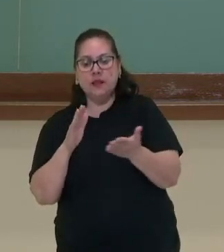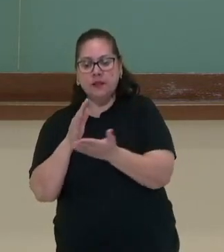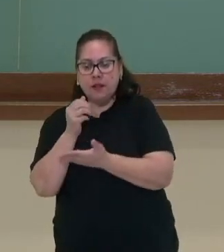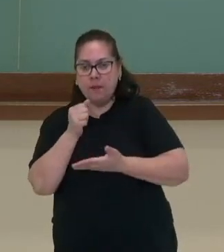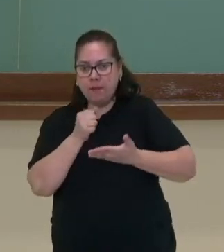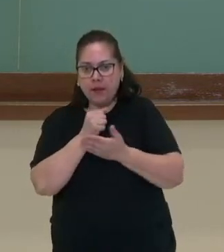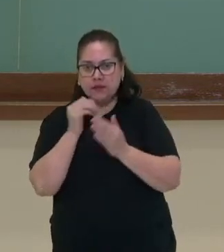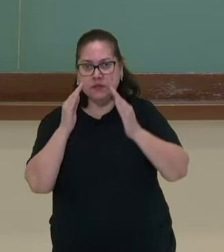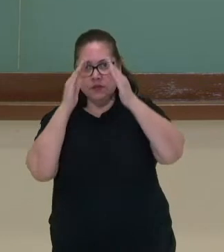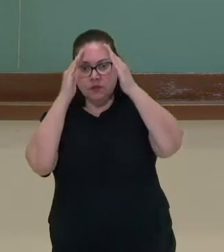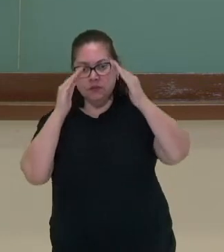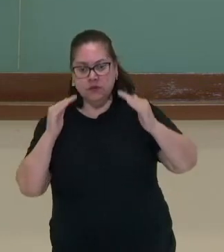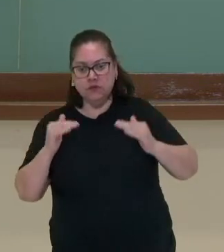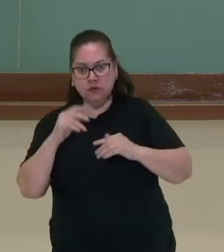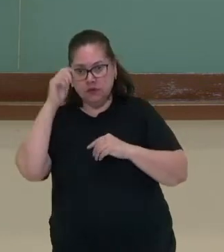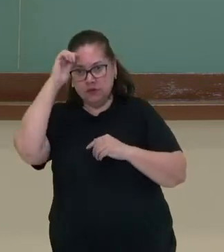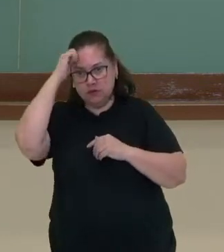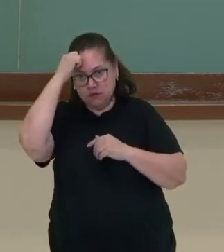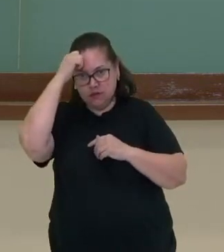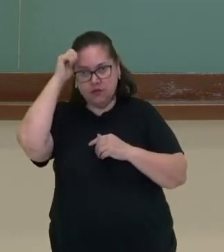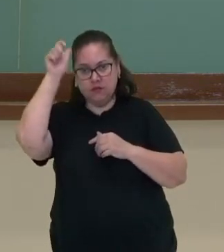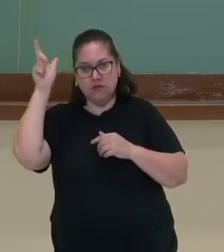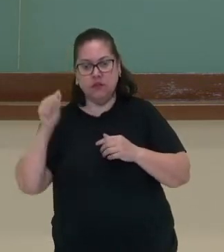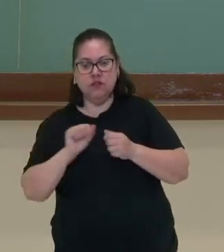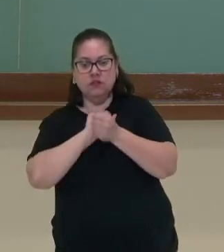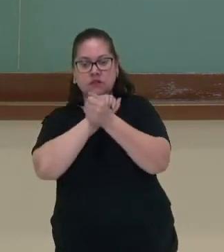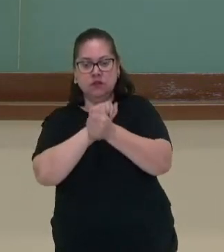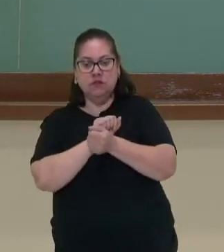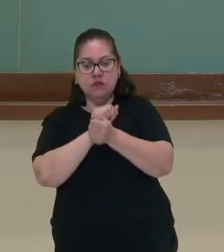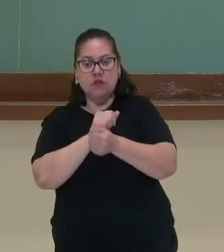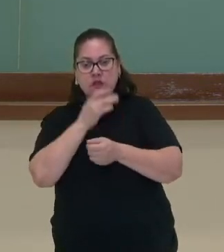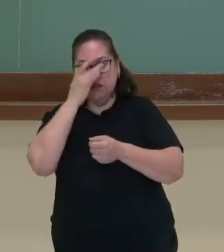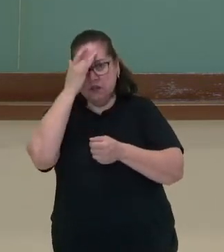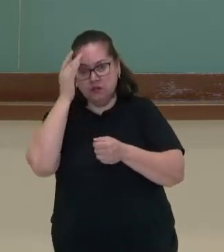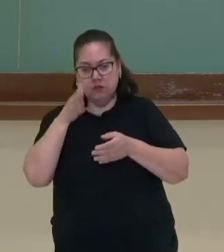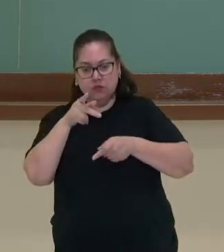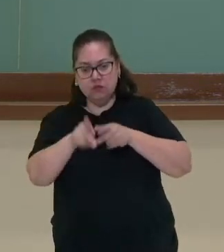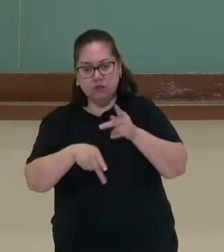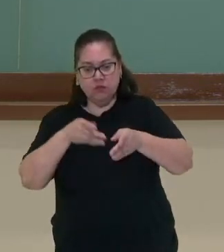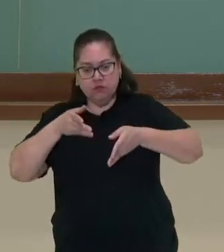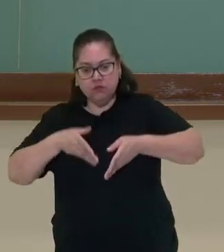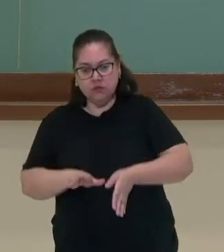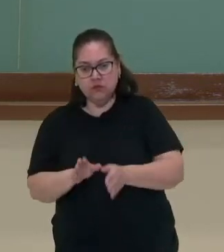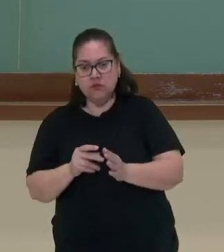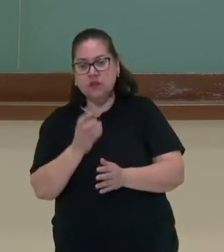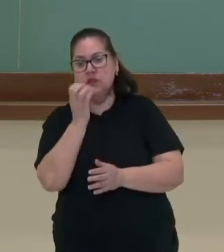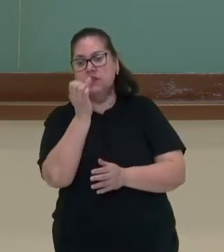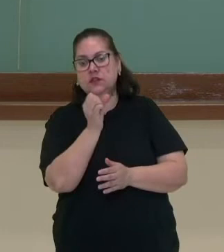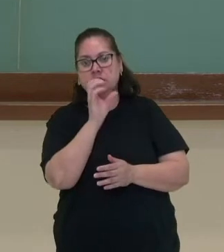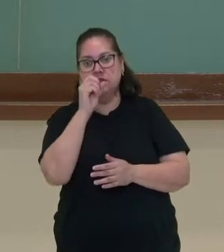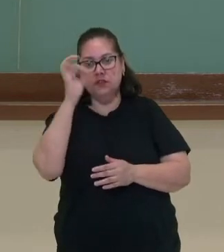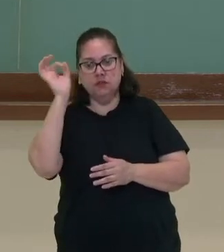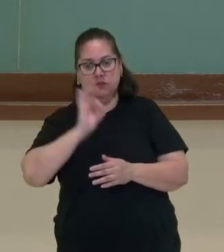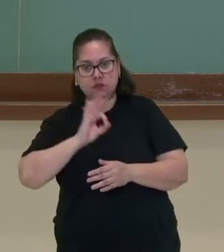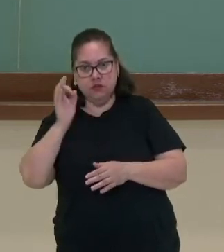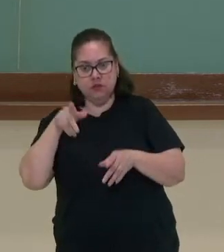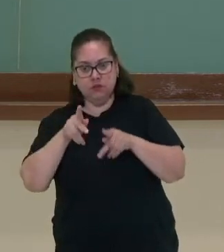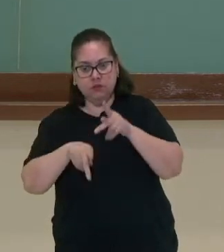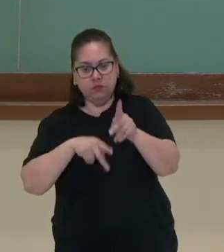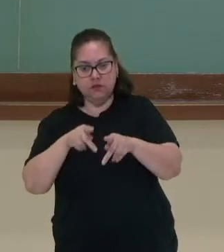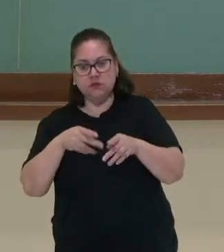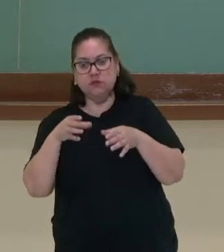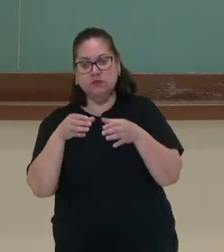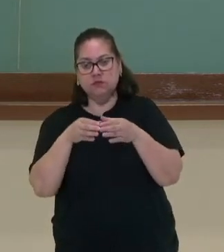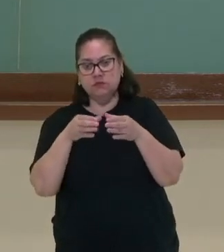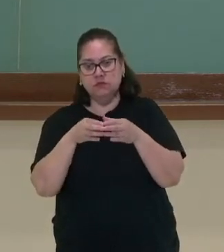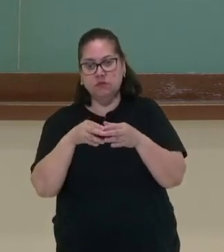da pirâmide, africanos escravizados e os povos originários. Cerca aí de 60% da população colonial espanhola